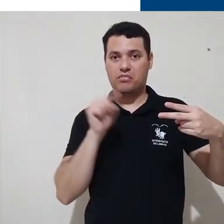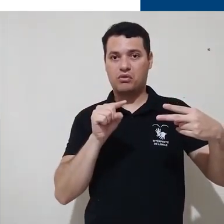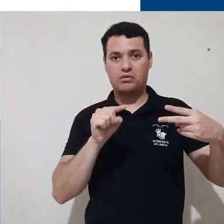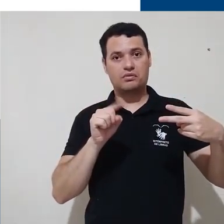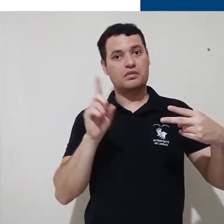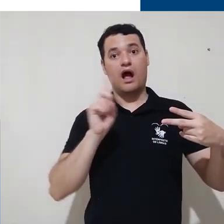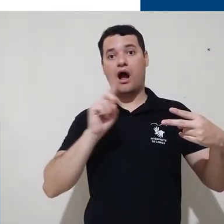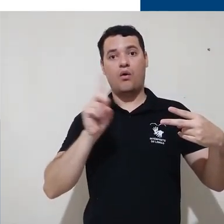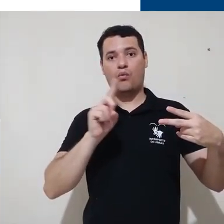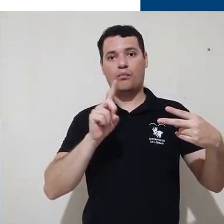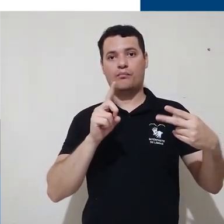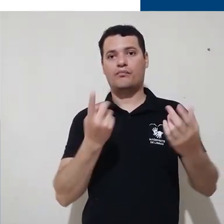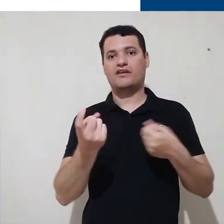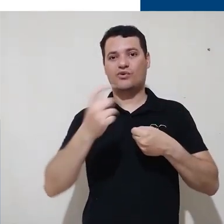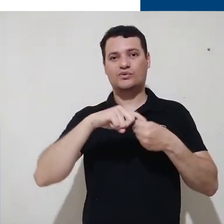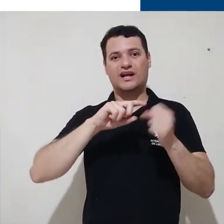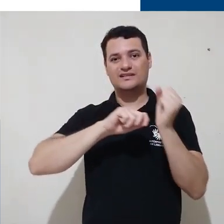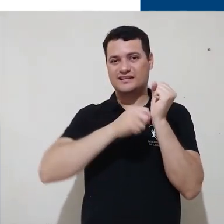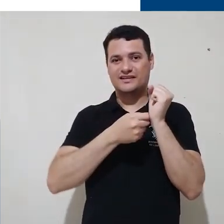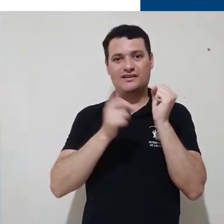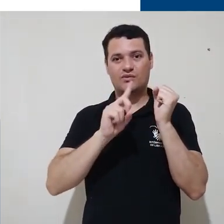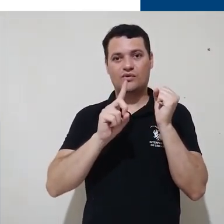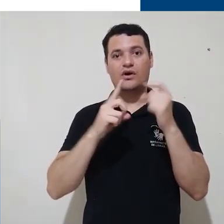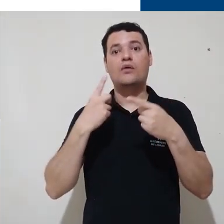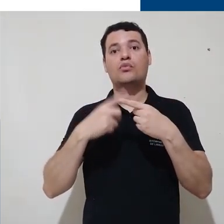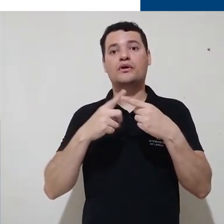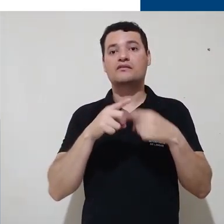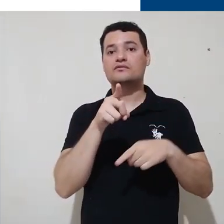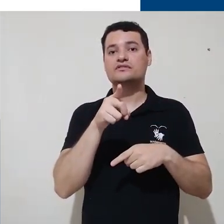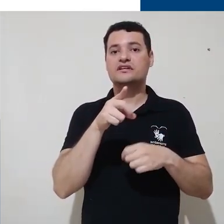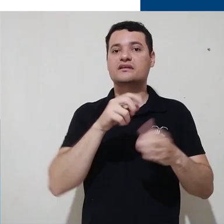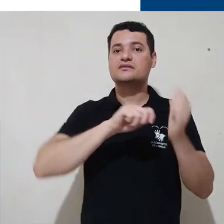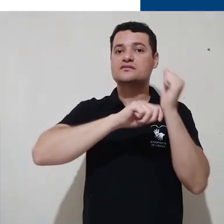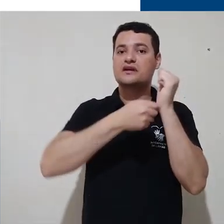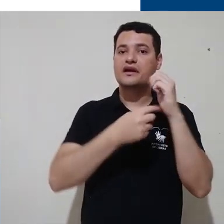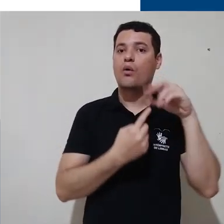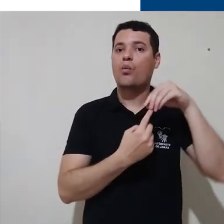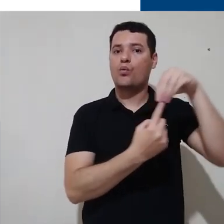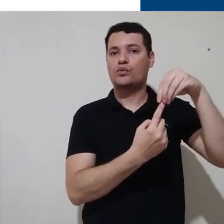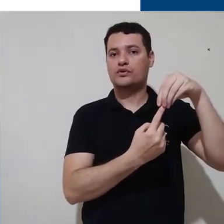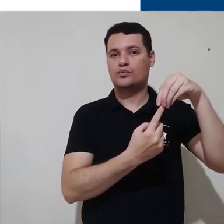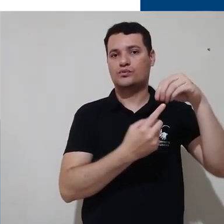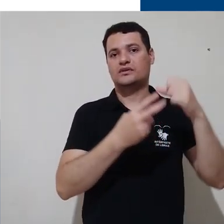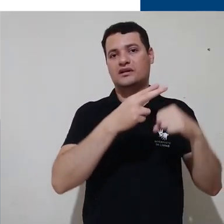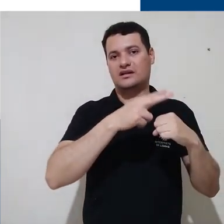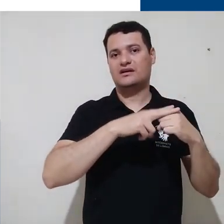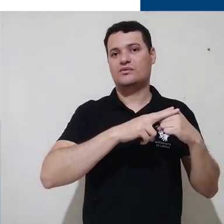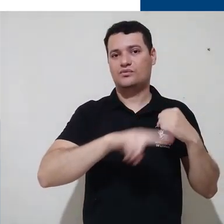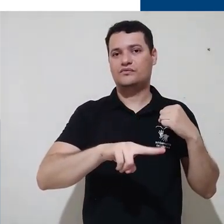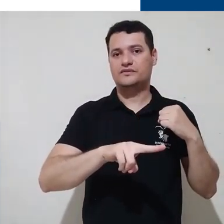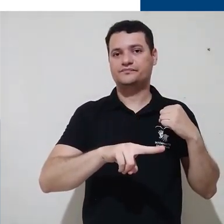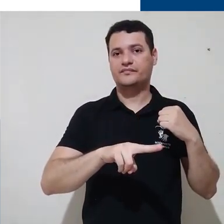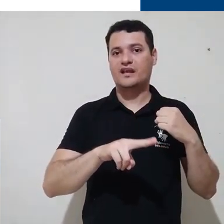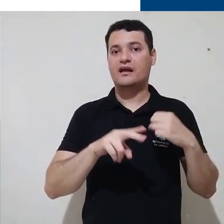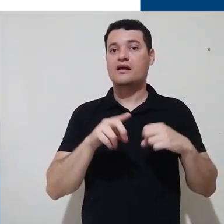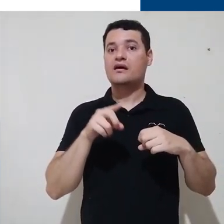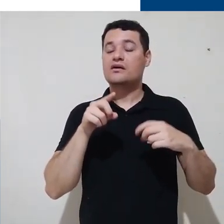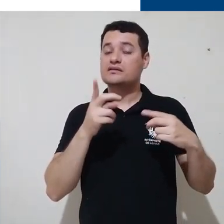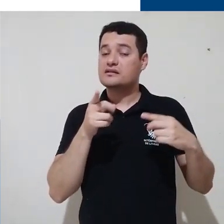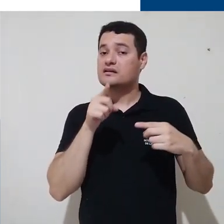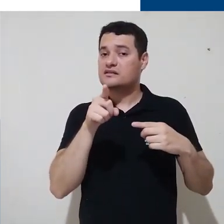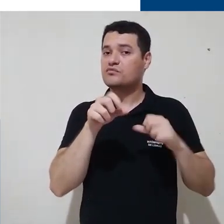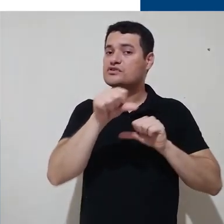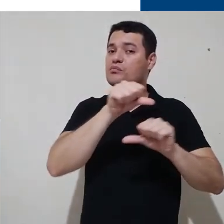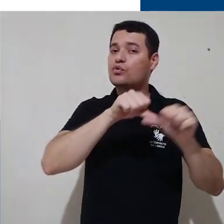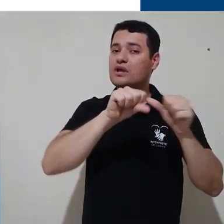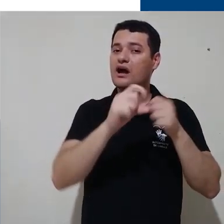usuário ou senha. Por quê? Porque você usa o login único da UFIS. Para alterar sua senha do login